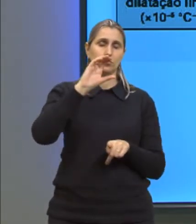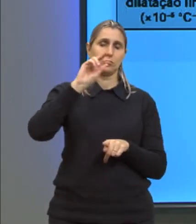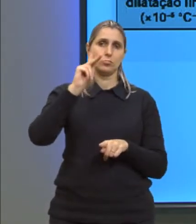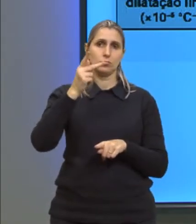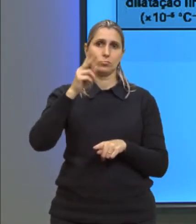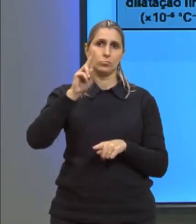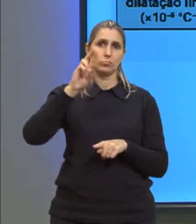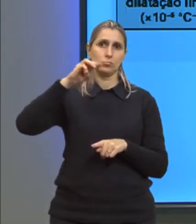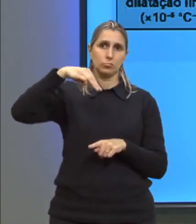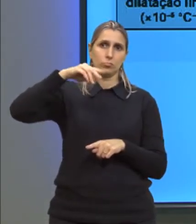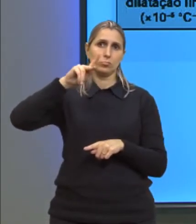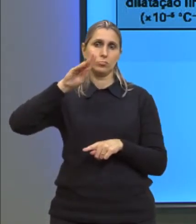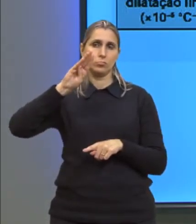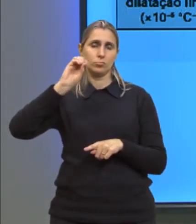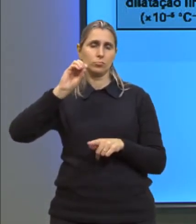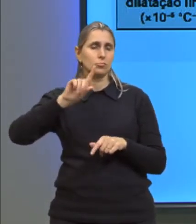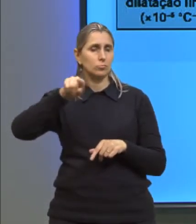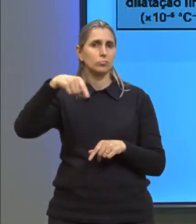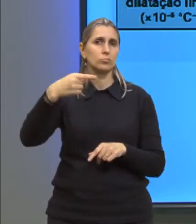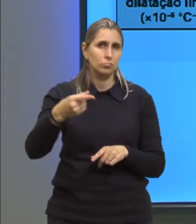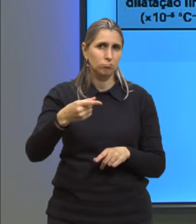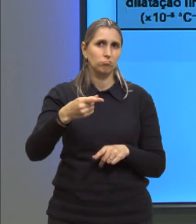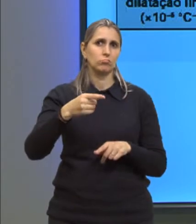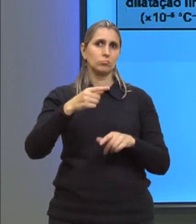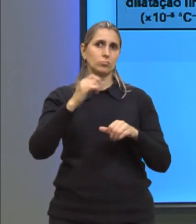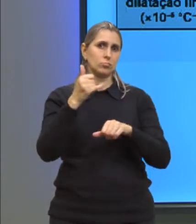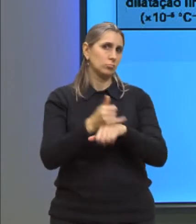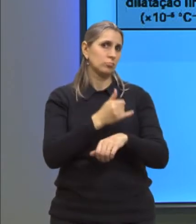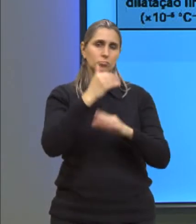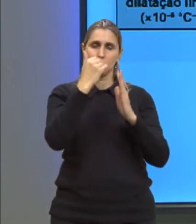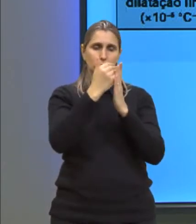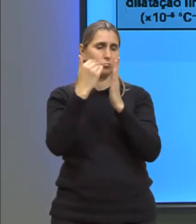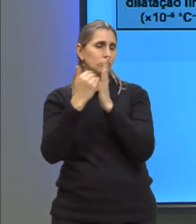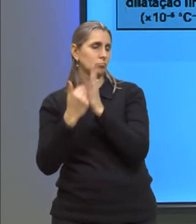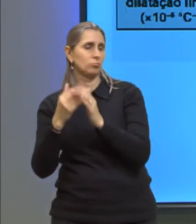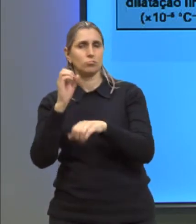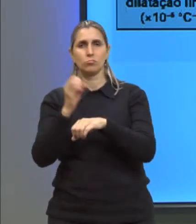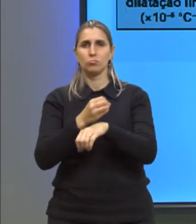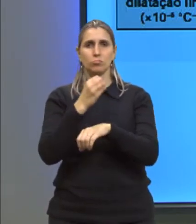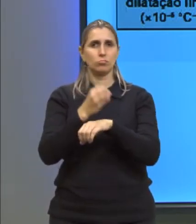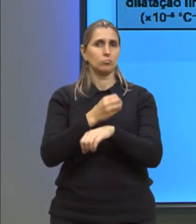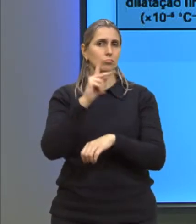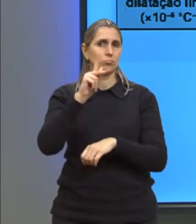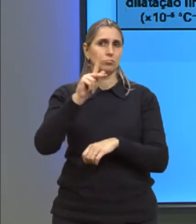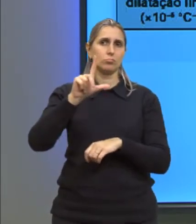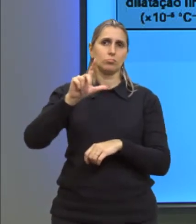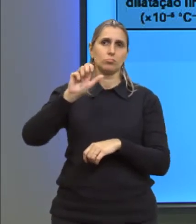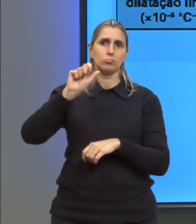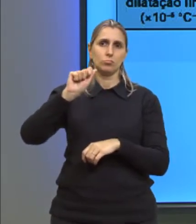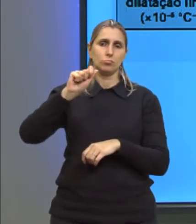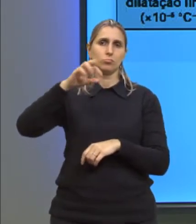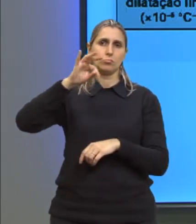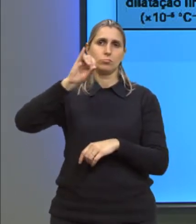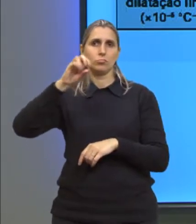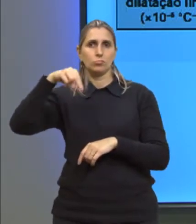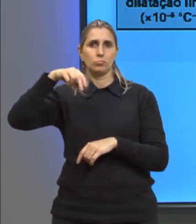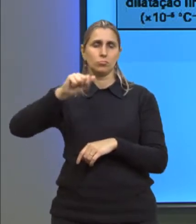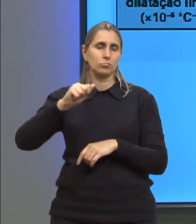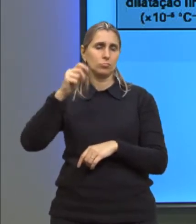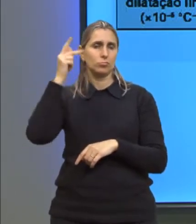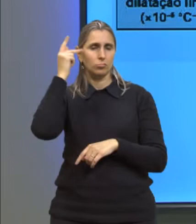níquel, latão, ouro, platina, prata e cobre.